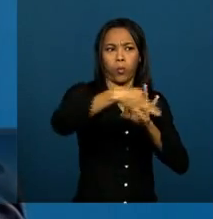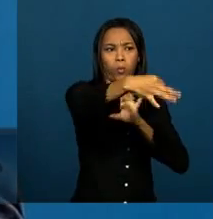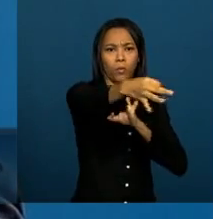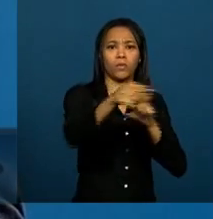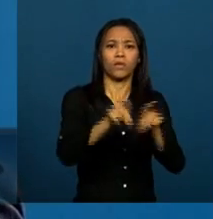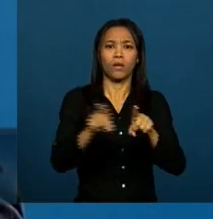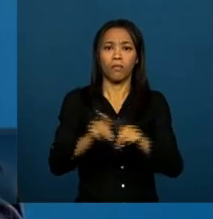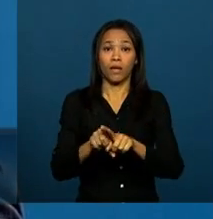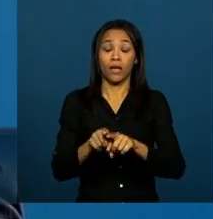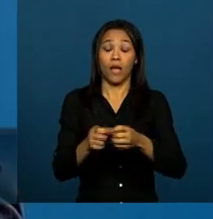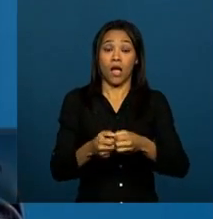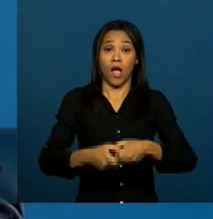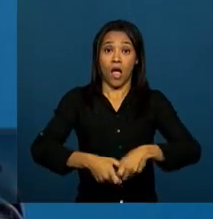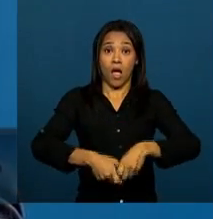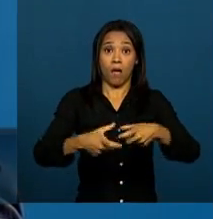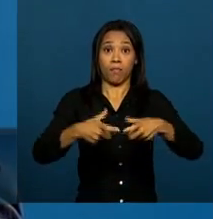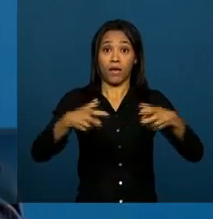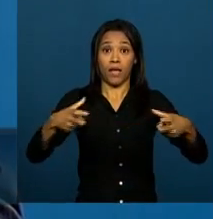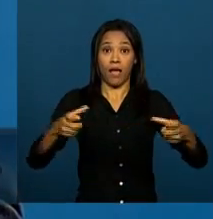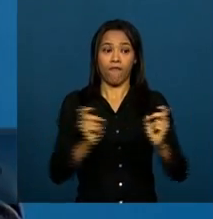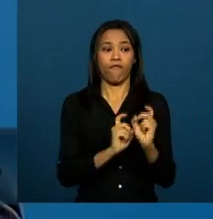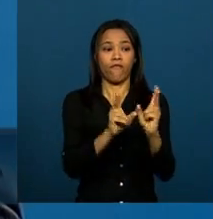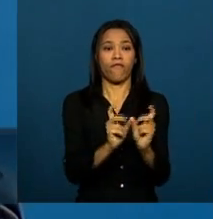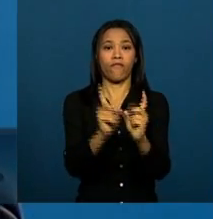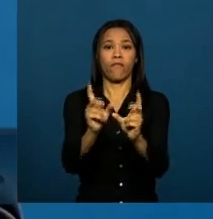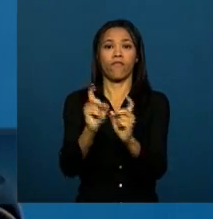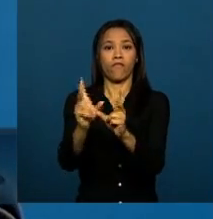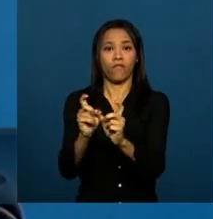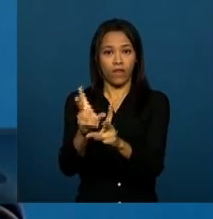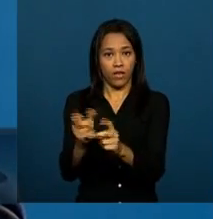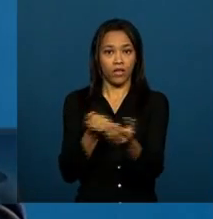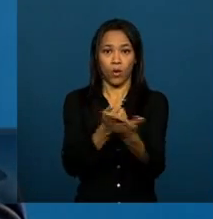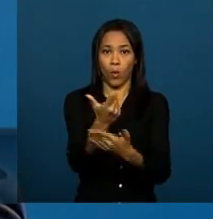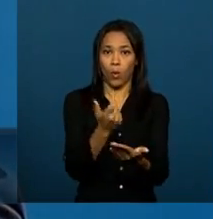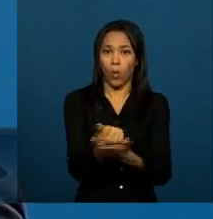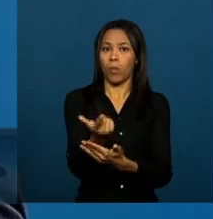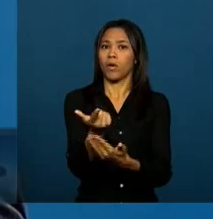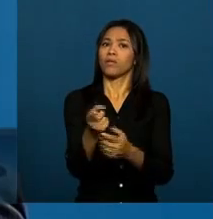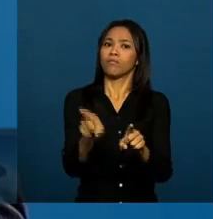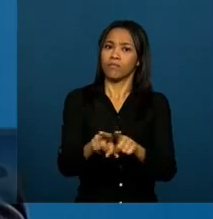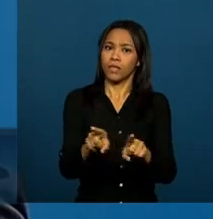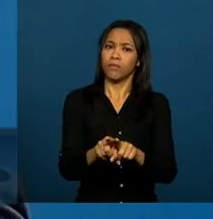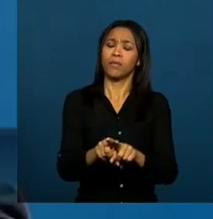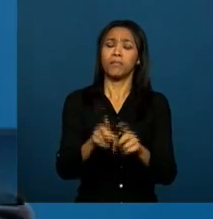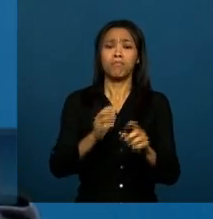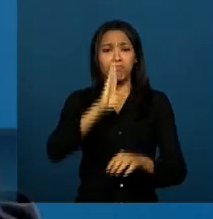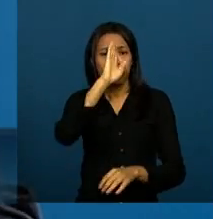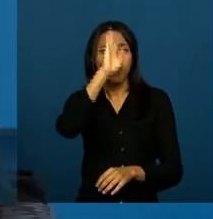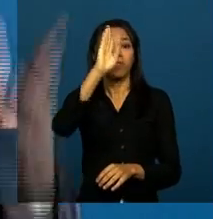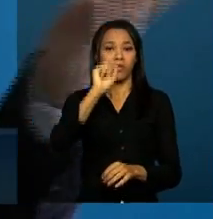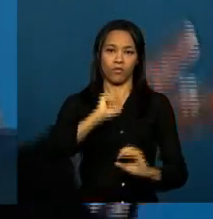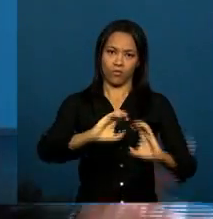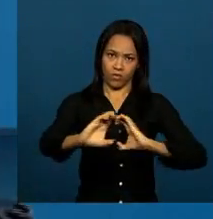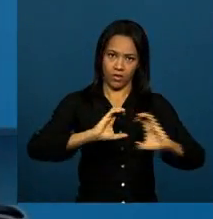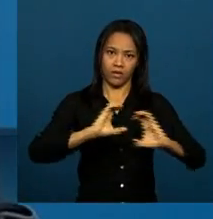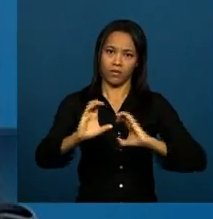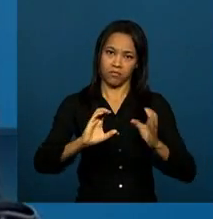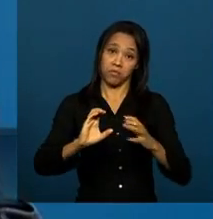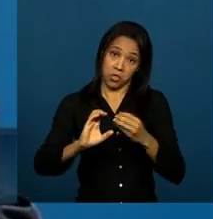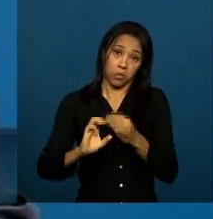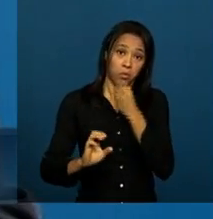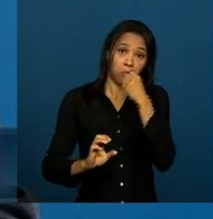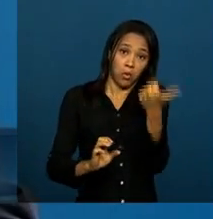mercados, mas ampliar fundamentalmente a capacidade de comunicação dos seres humanos, para o bem e para o mal.